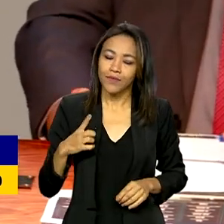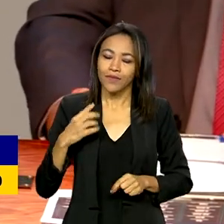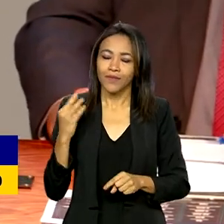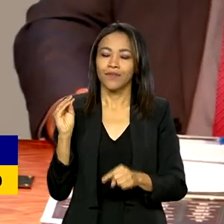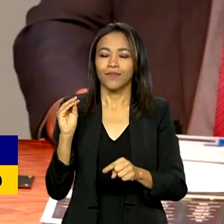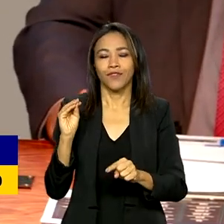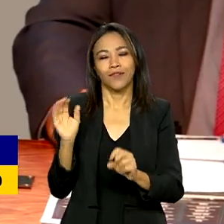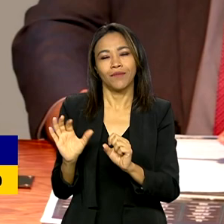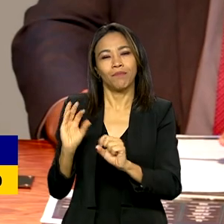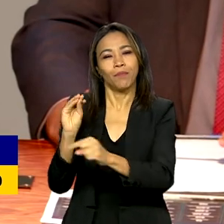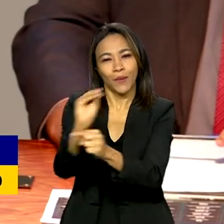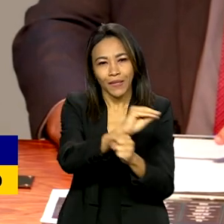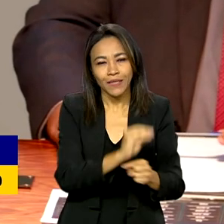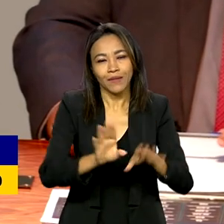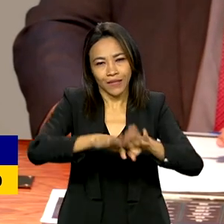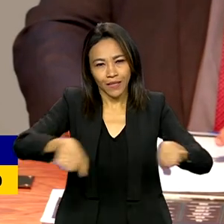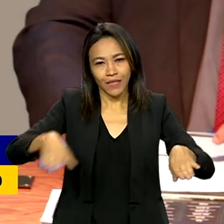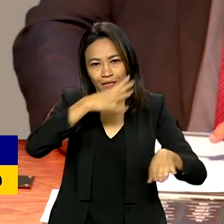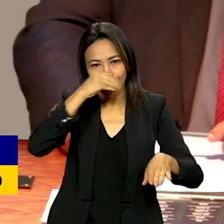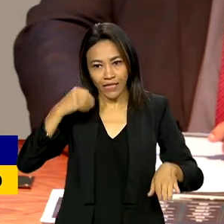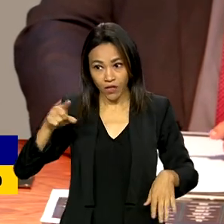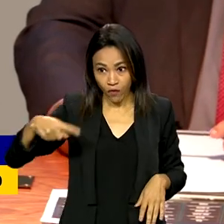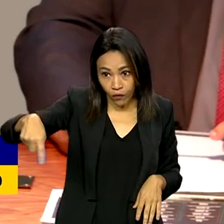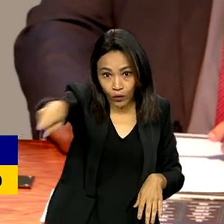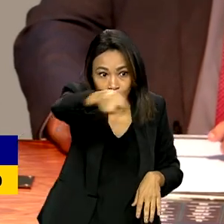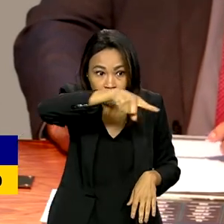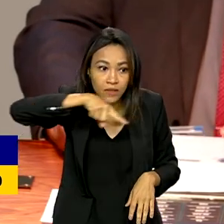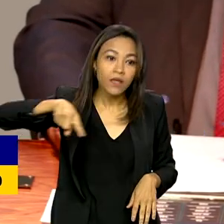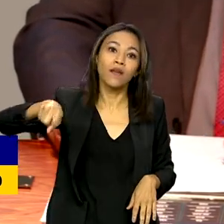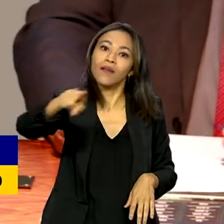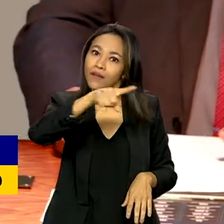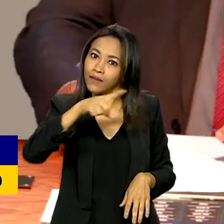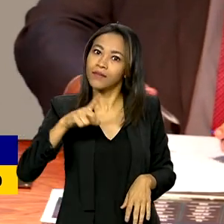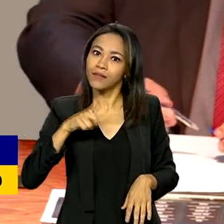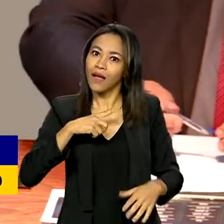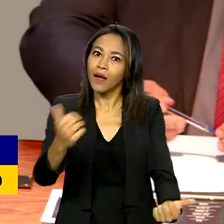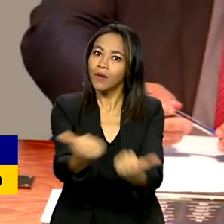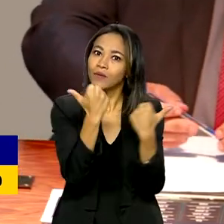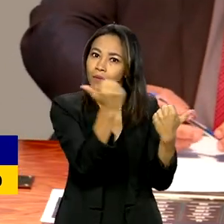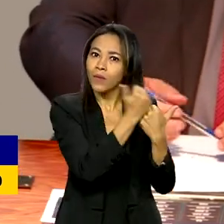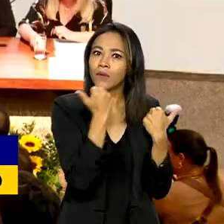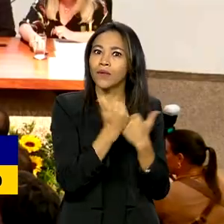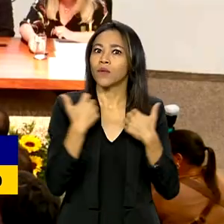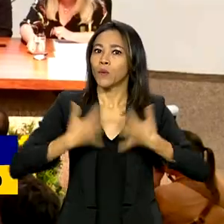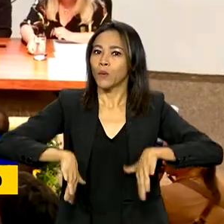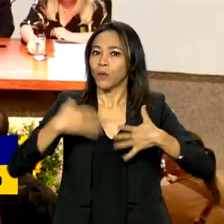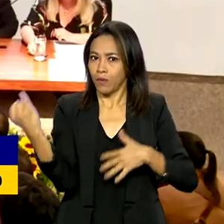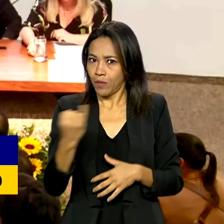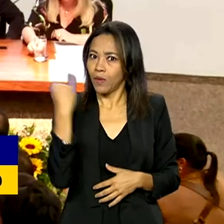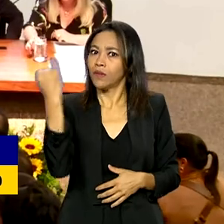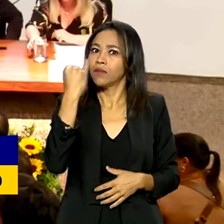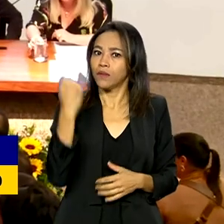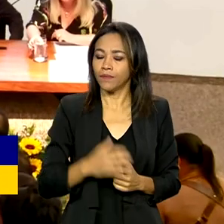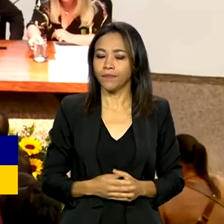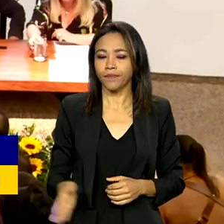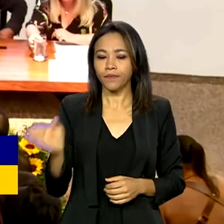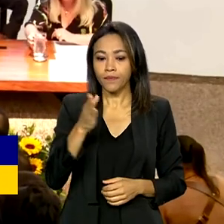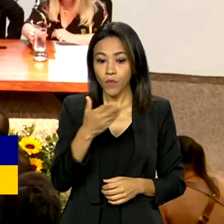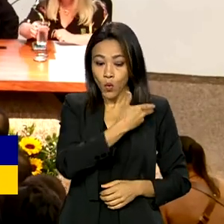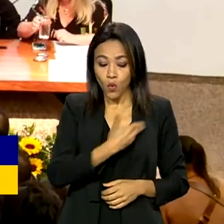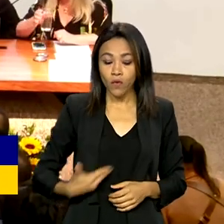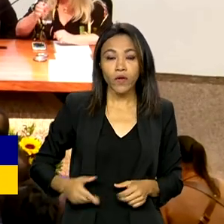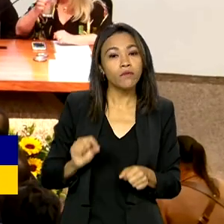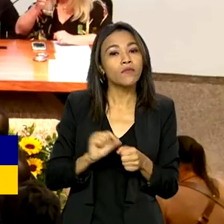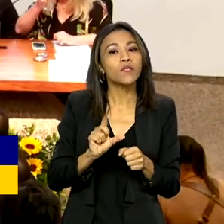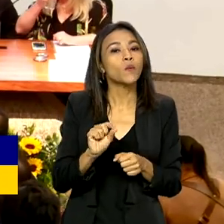proteção a nossas crianças e adolescentes. Vocês fazem parte de uma rede muito importante. Segundo o governo, o próximo passo é